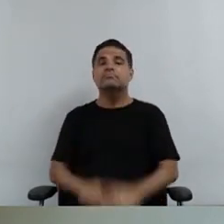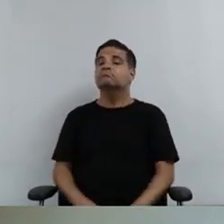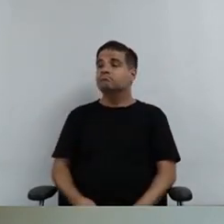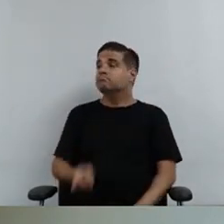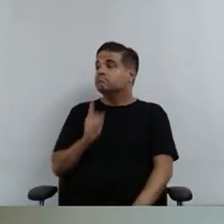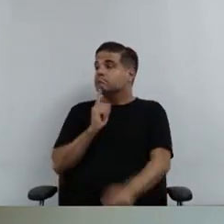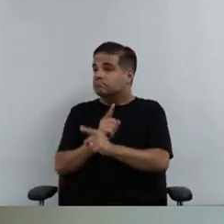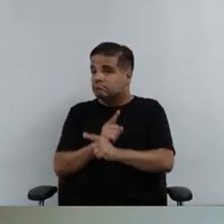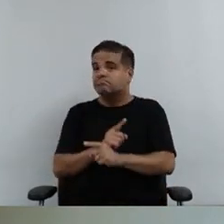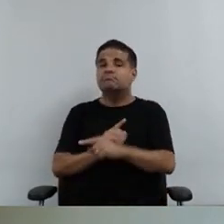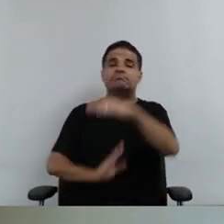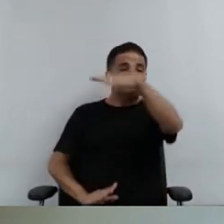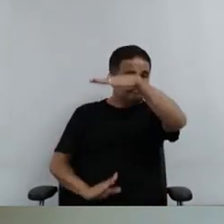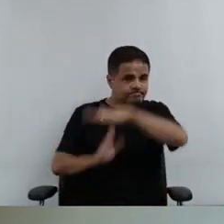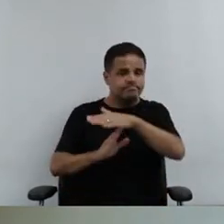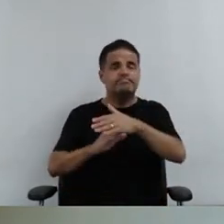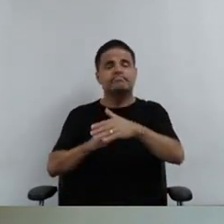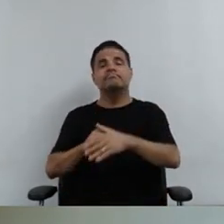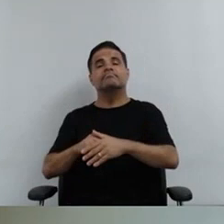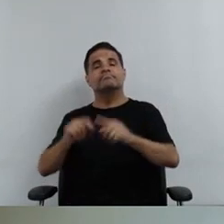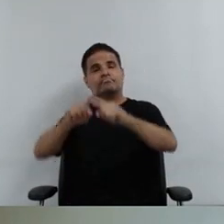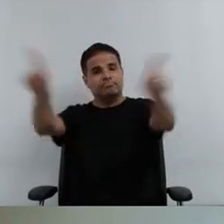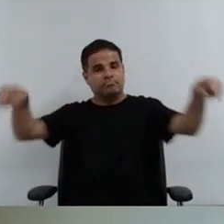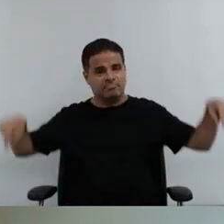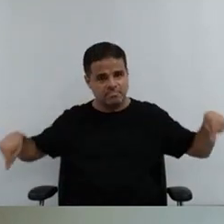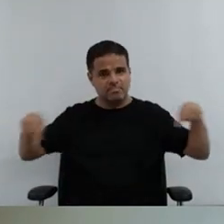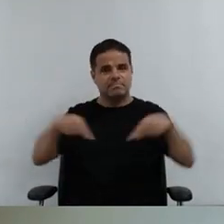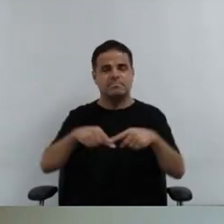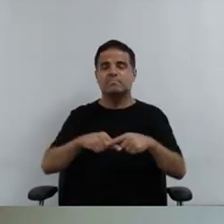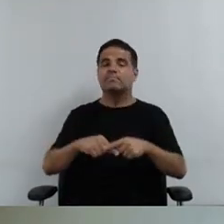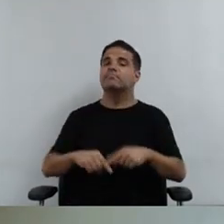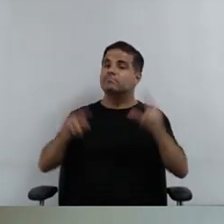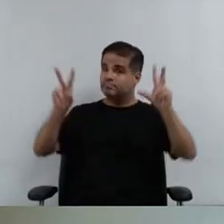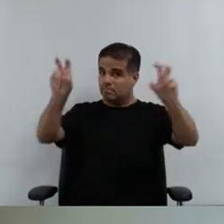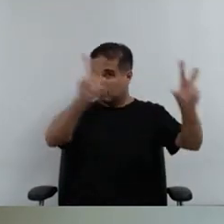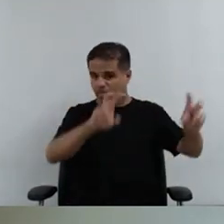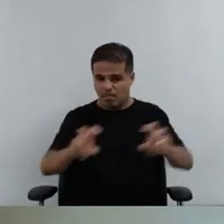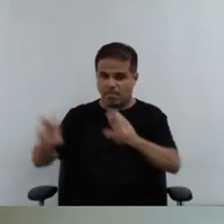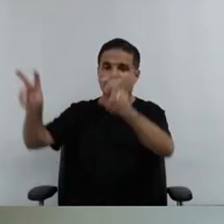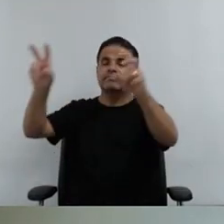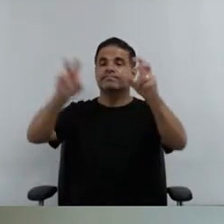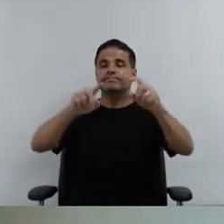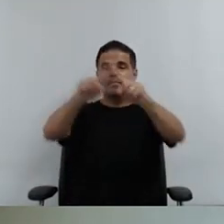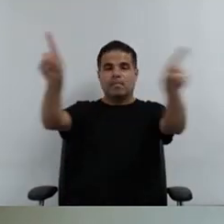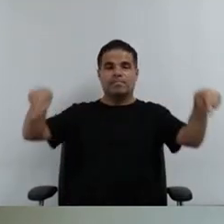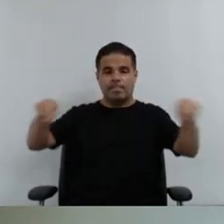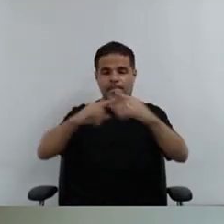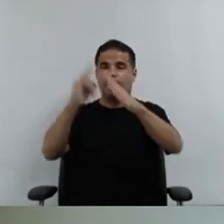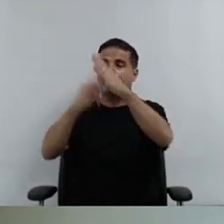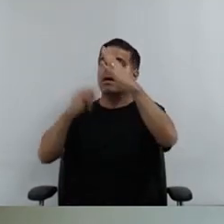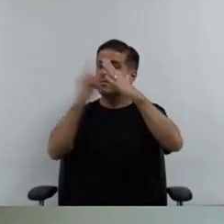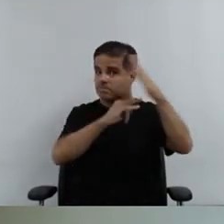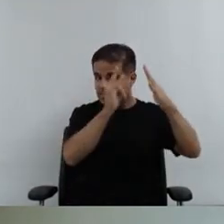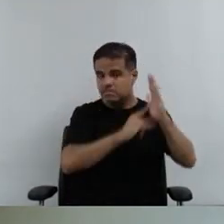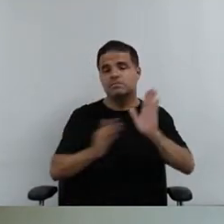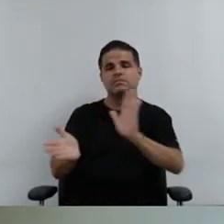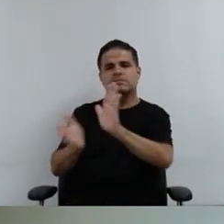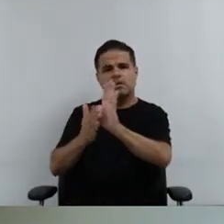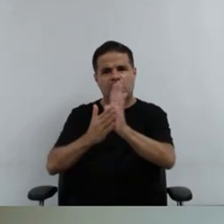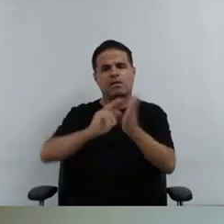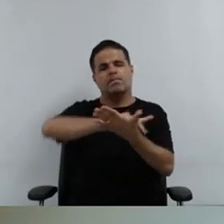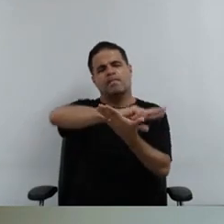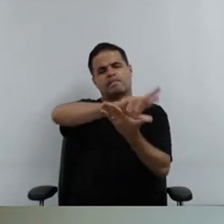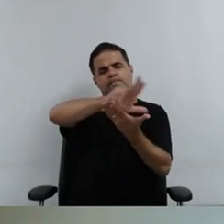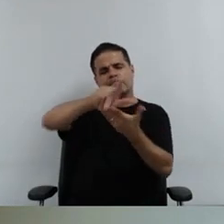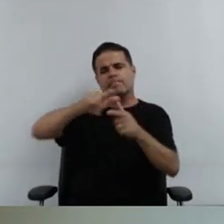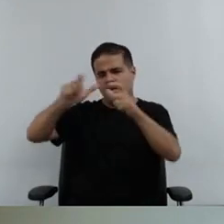identificação, delimitação, demarcação e finalmente titulação dos territórios quilombolas, ele estabelece diversos passos,